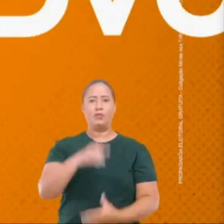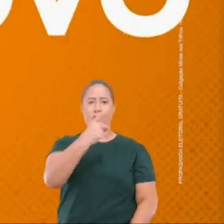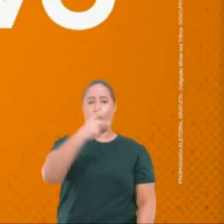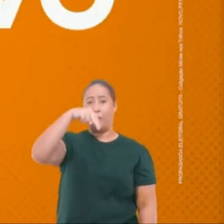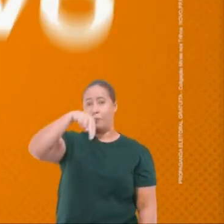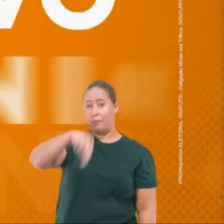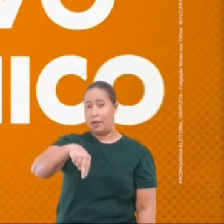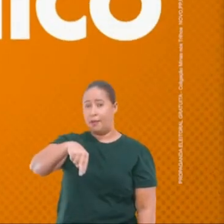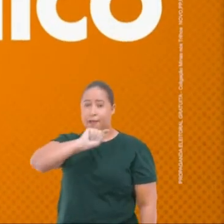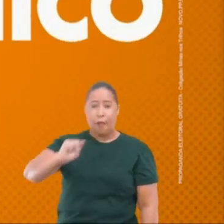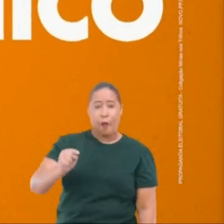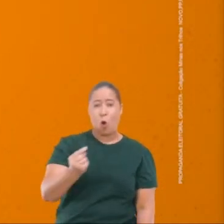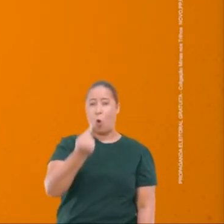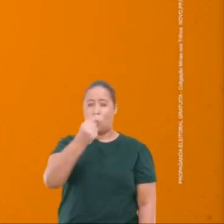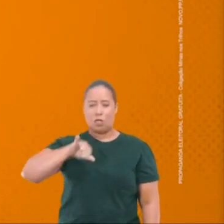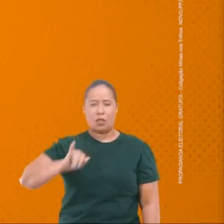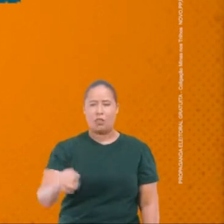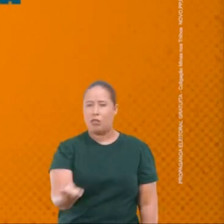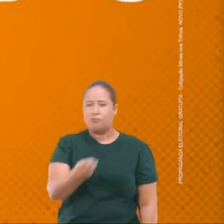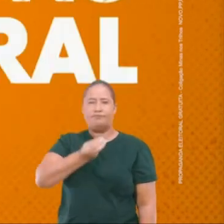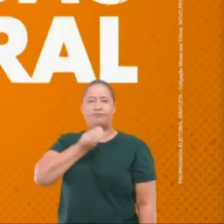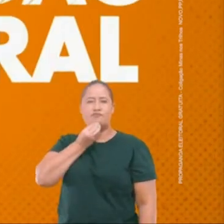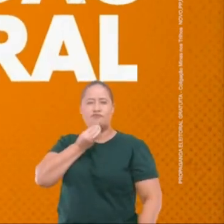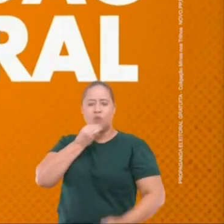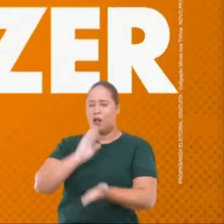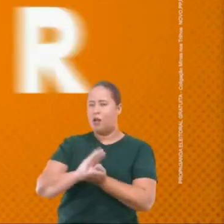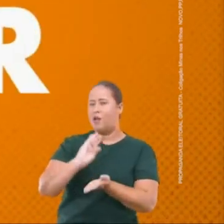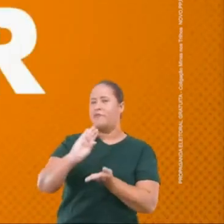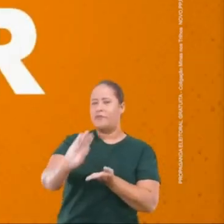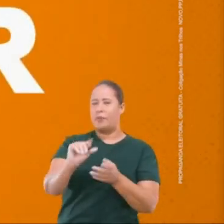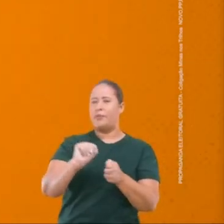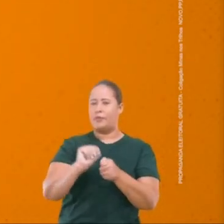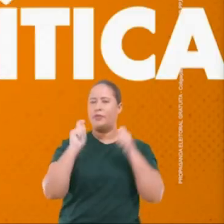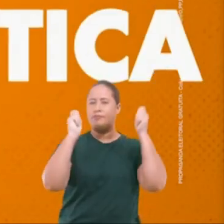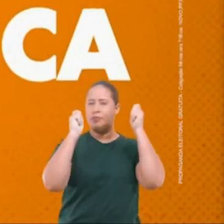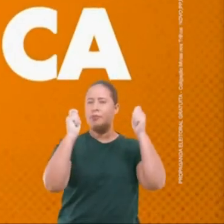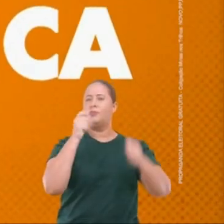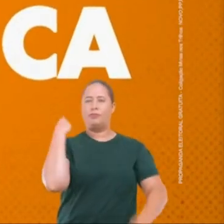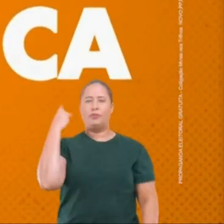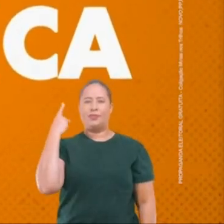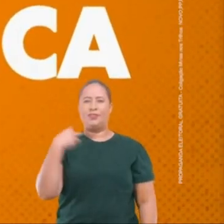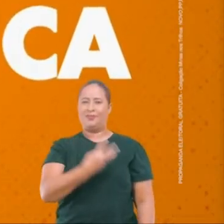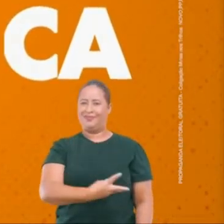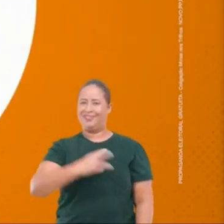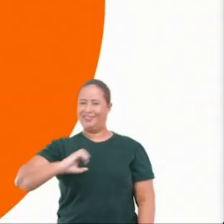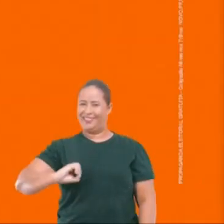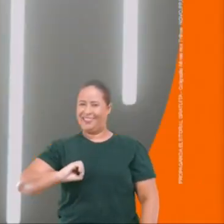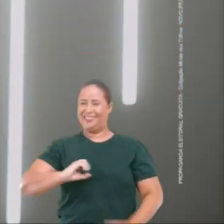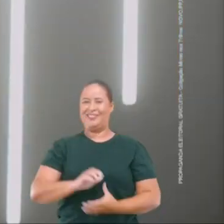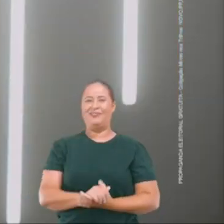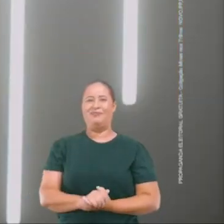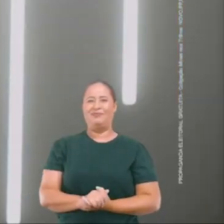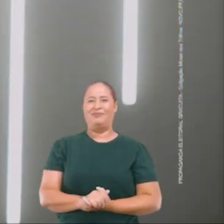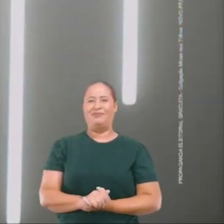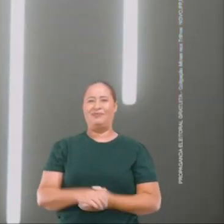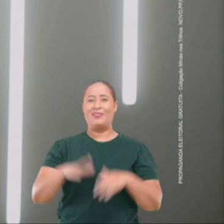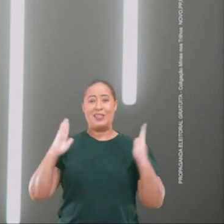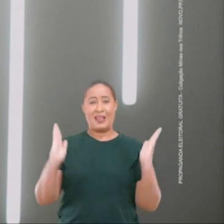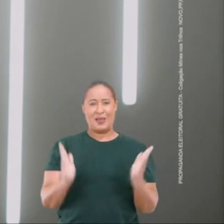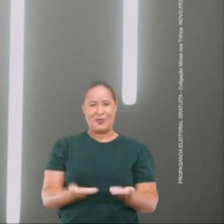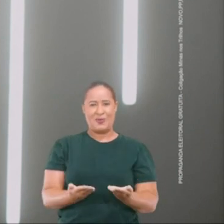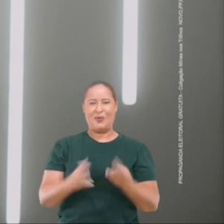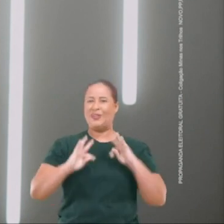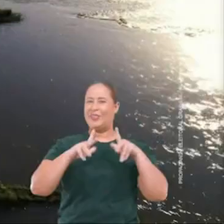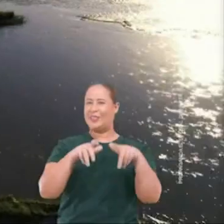O novo é o único que não usa o fundão eleitoral para fazer campanha política. Agora que o trem está